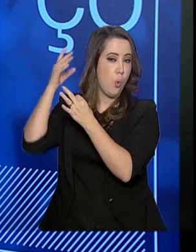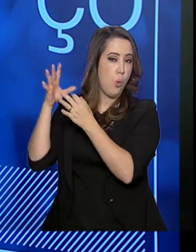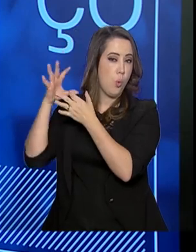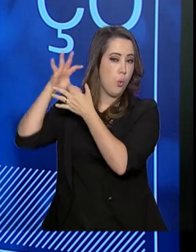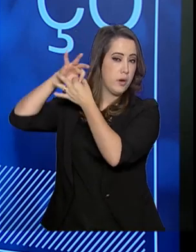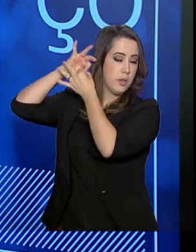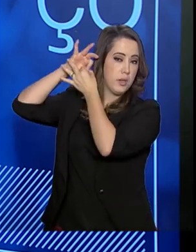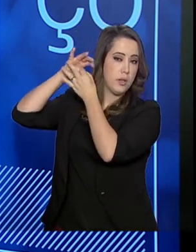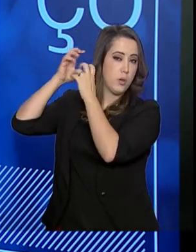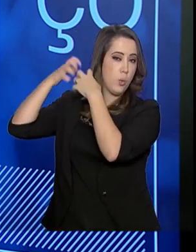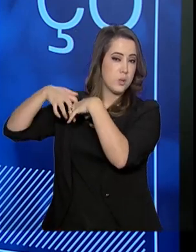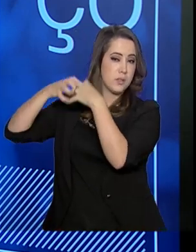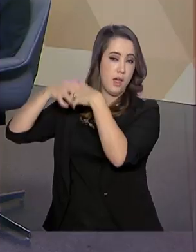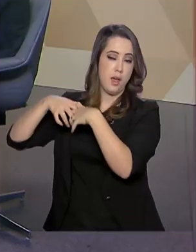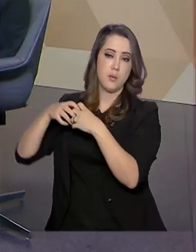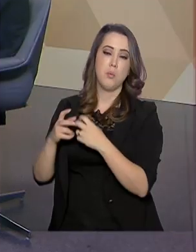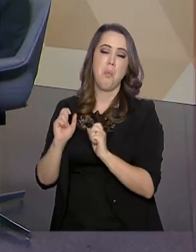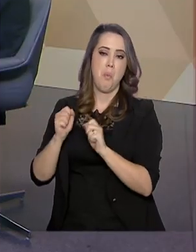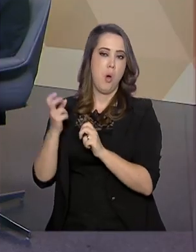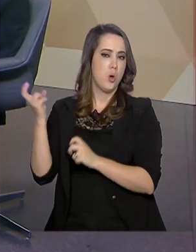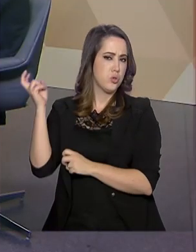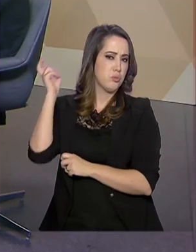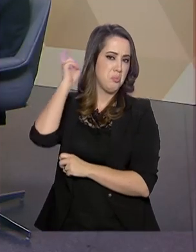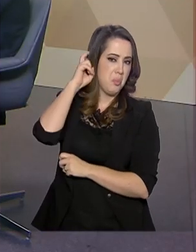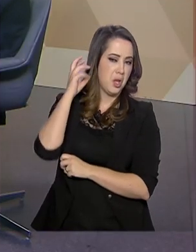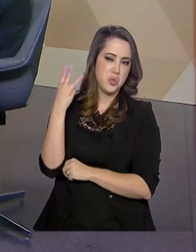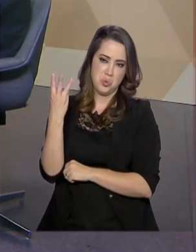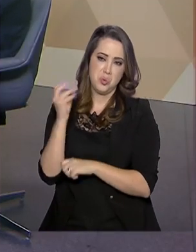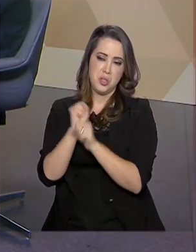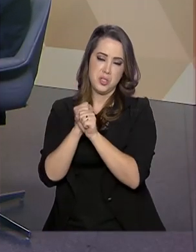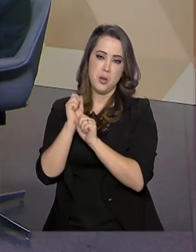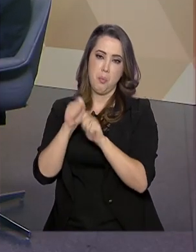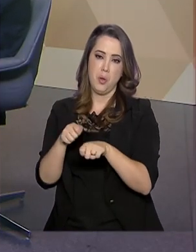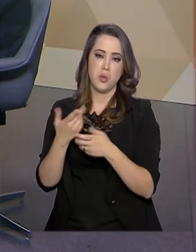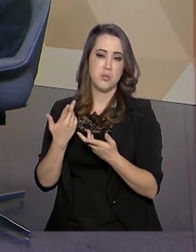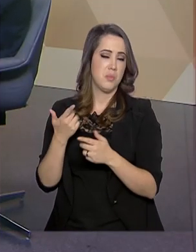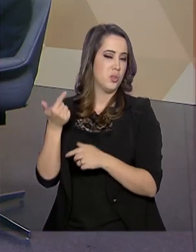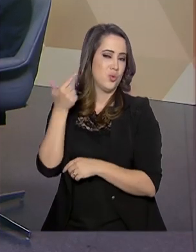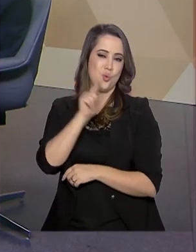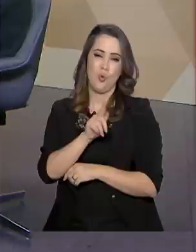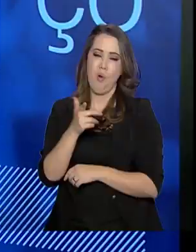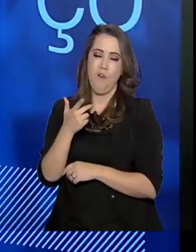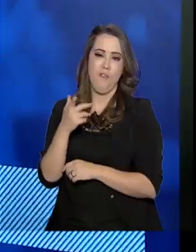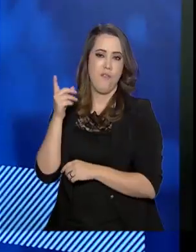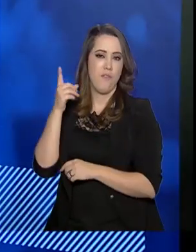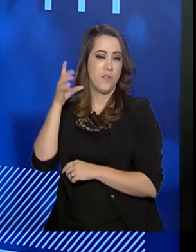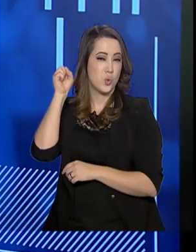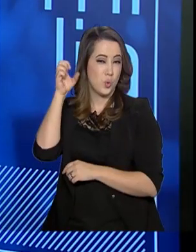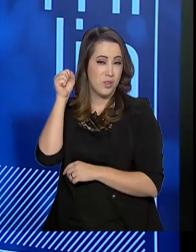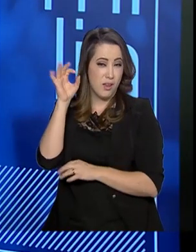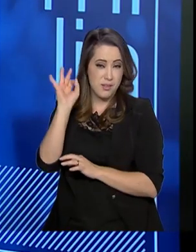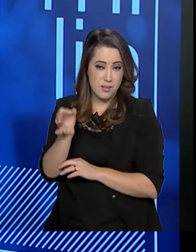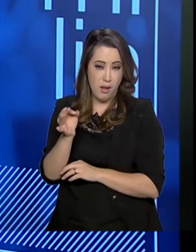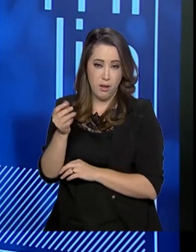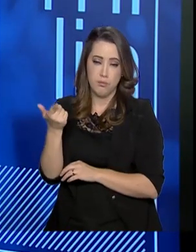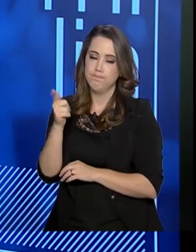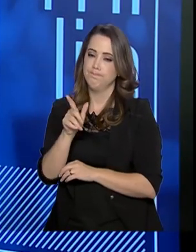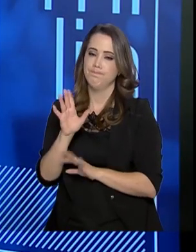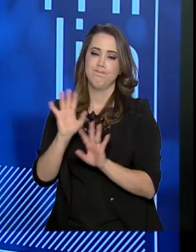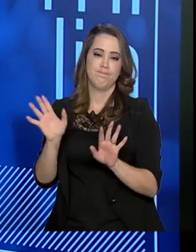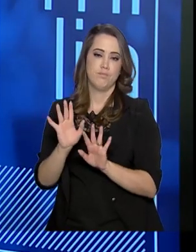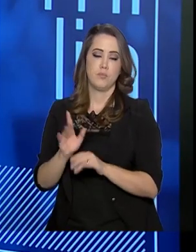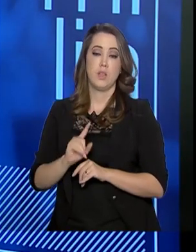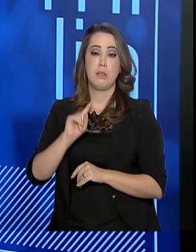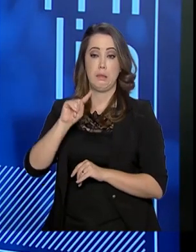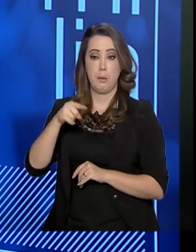Se operar os três anos, pode operar e botar direitinho, que ela não vai mais recuperar isso, porque já passou a fase. Então, quando